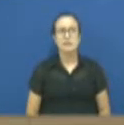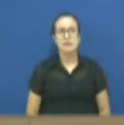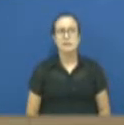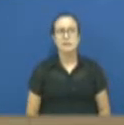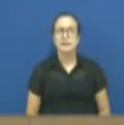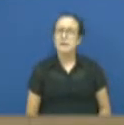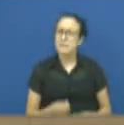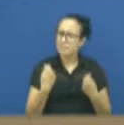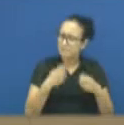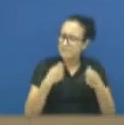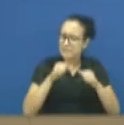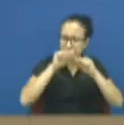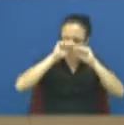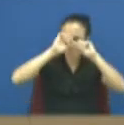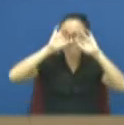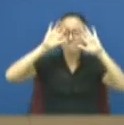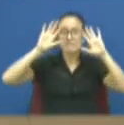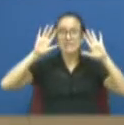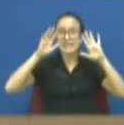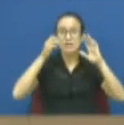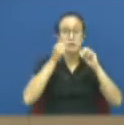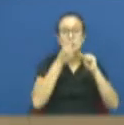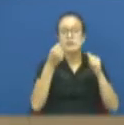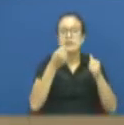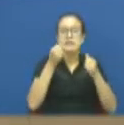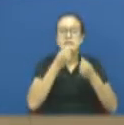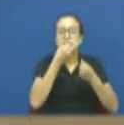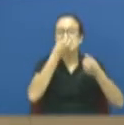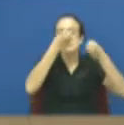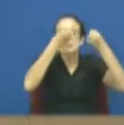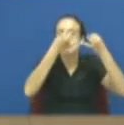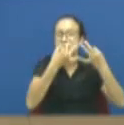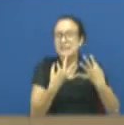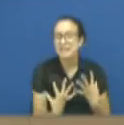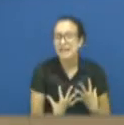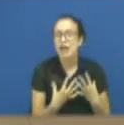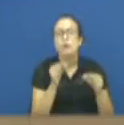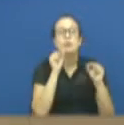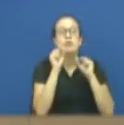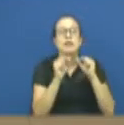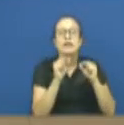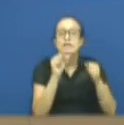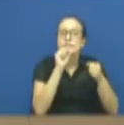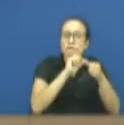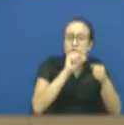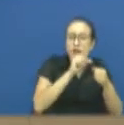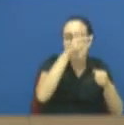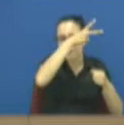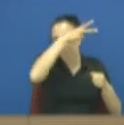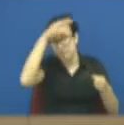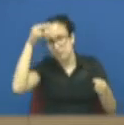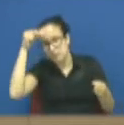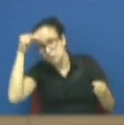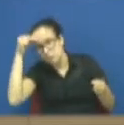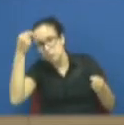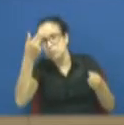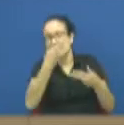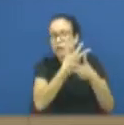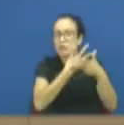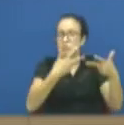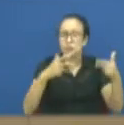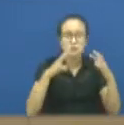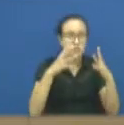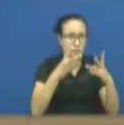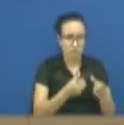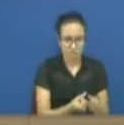A transparência é a publicidade e o controle social. É a única forma de se combater a corrupção nos meios públicos. Portanto, estamos dando um